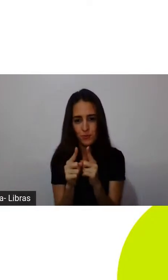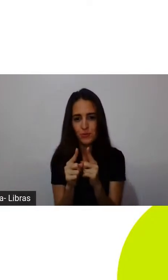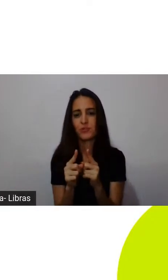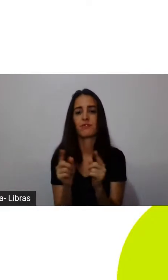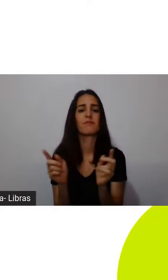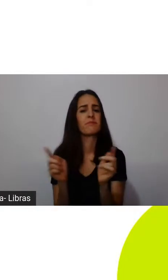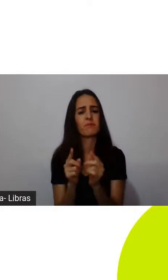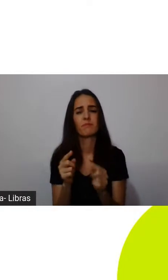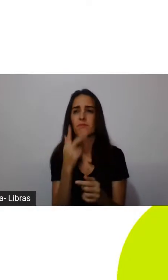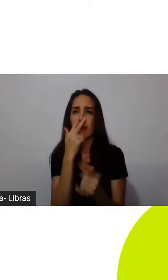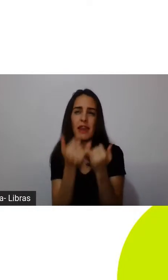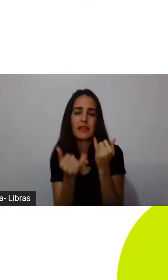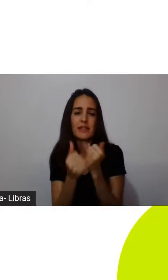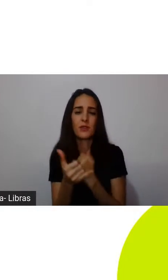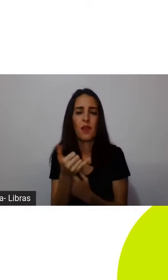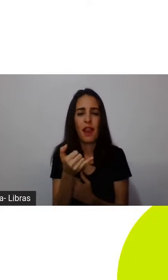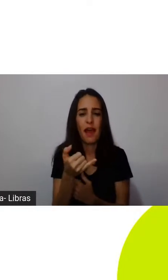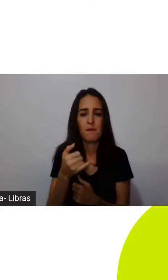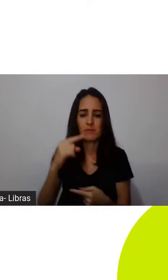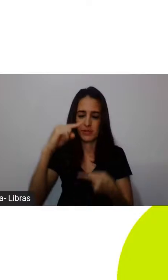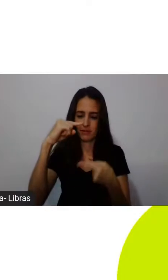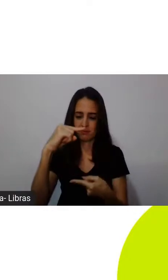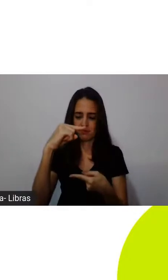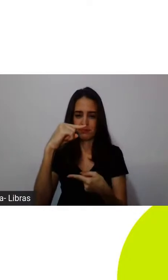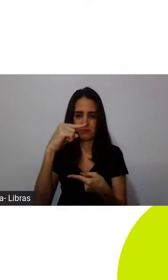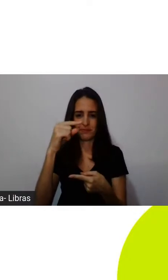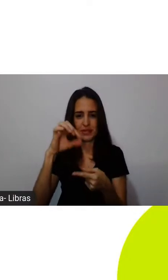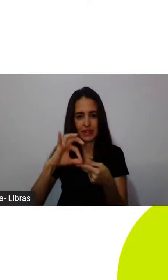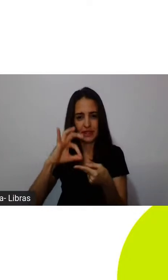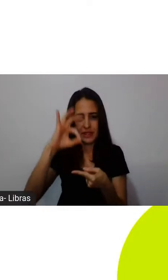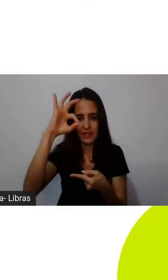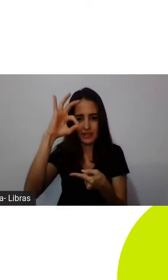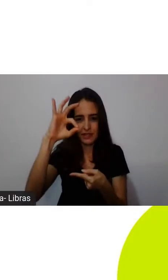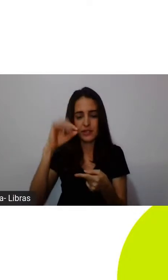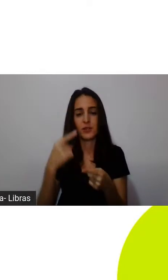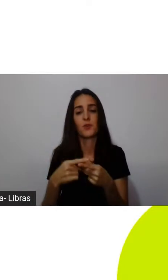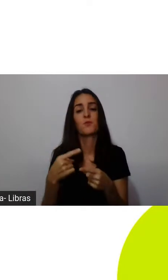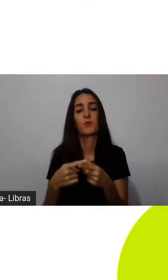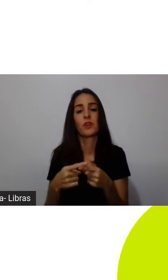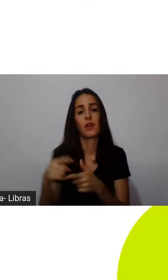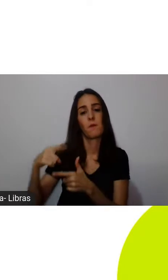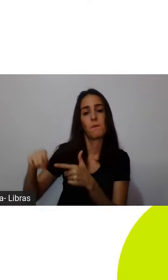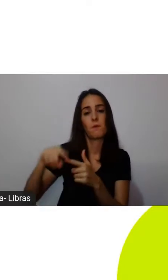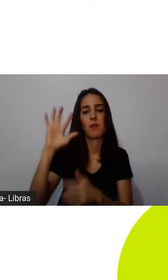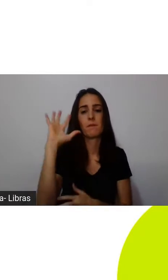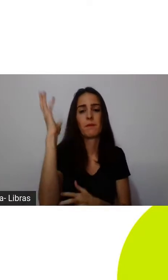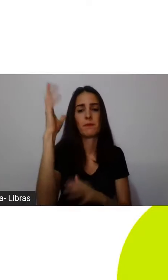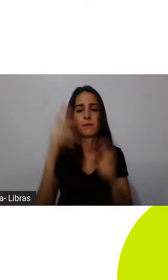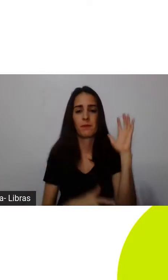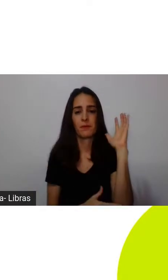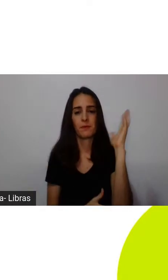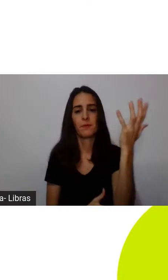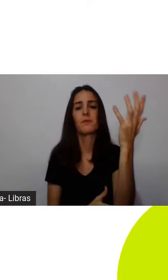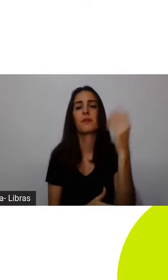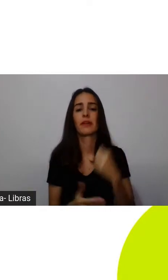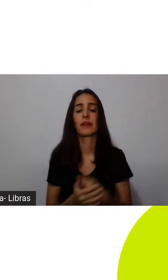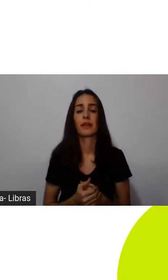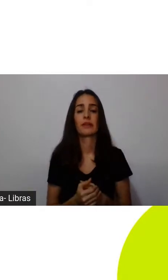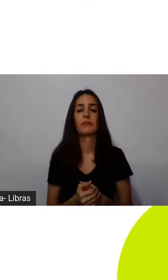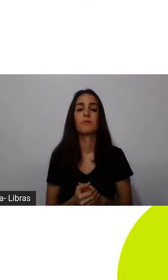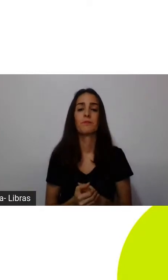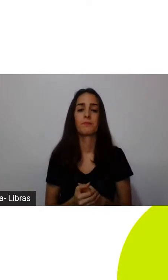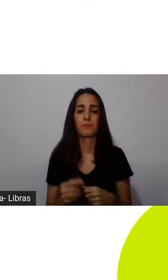e, obviamente, tudo isso relacionado ao problema ambiental, né, o problema mais